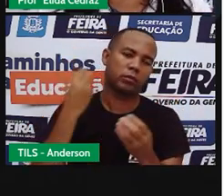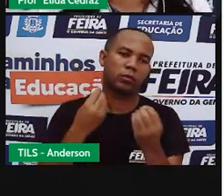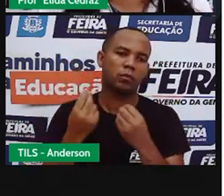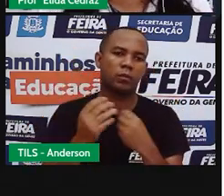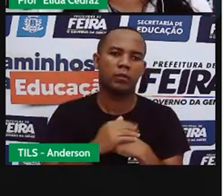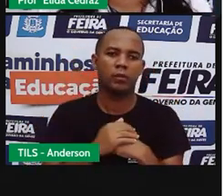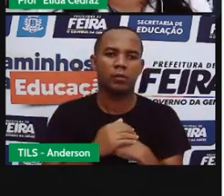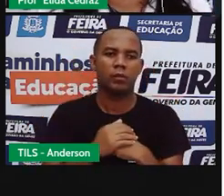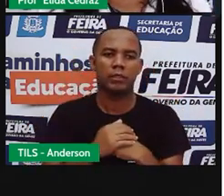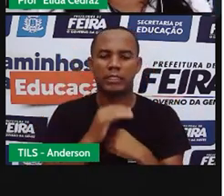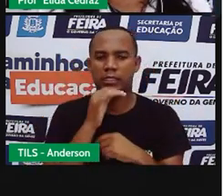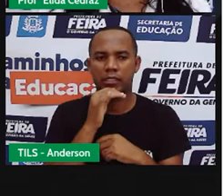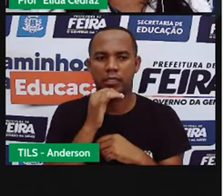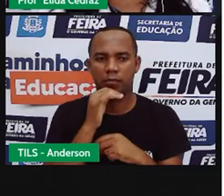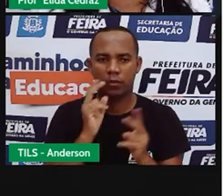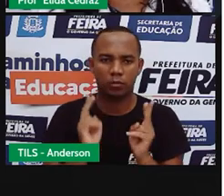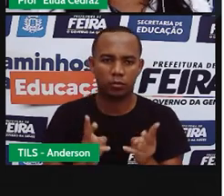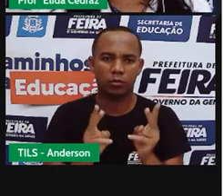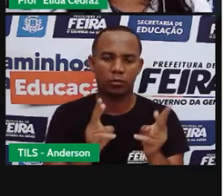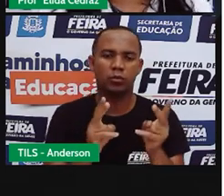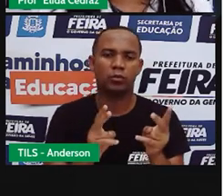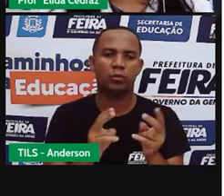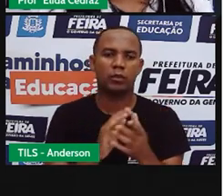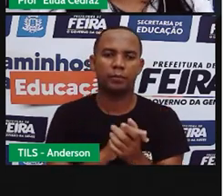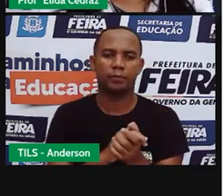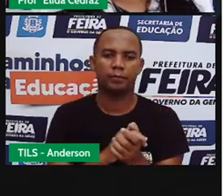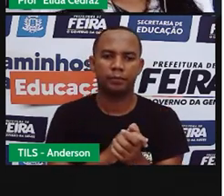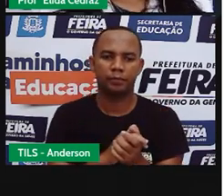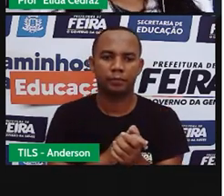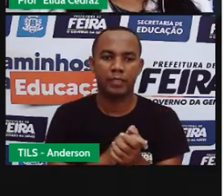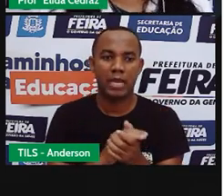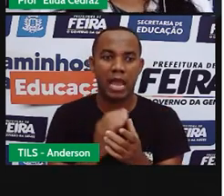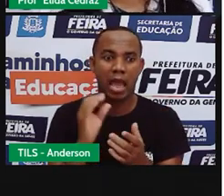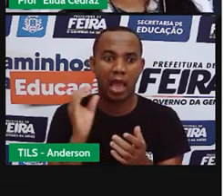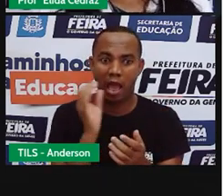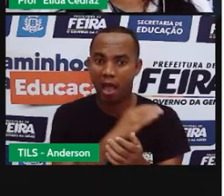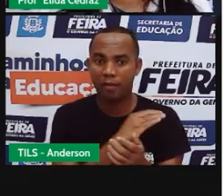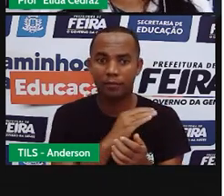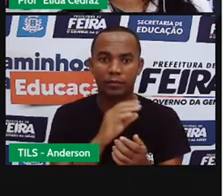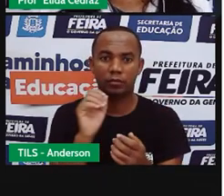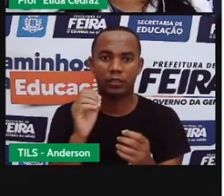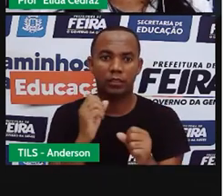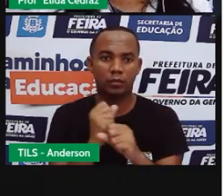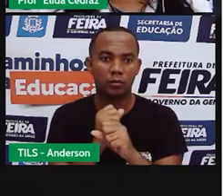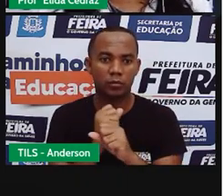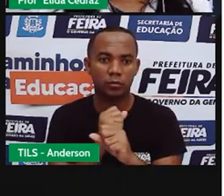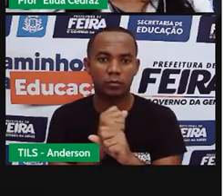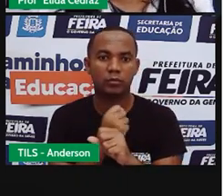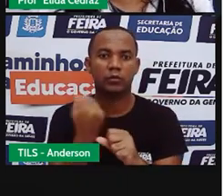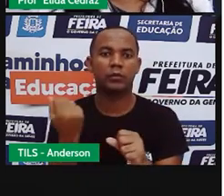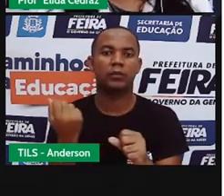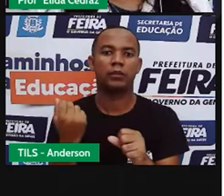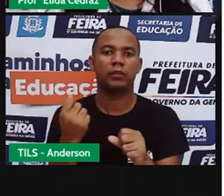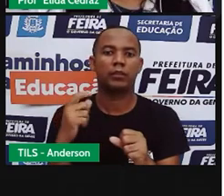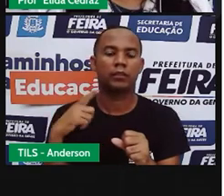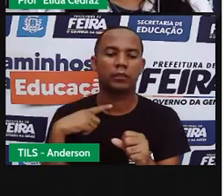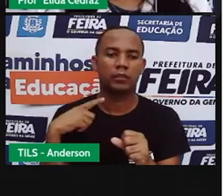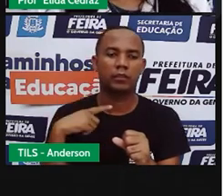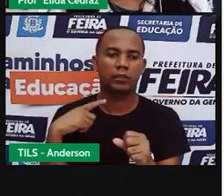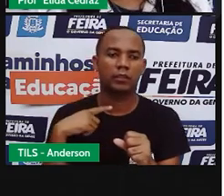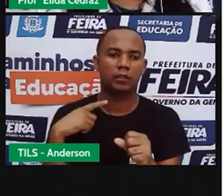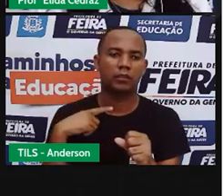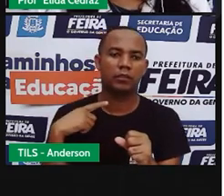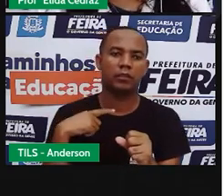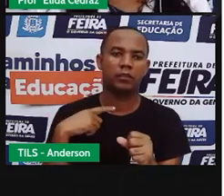tempo e elas permanecem de tempo. São rápidas para construir que o isolamento